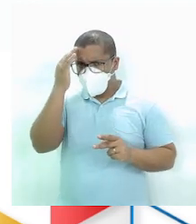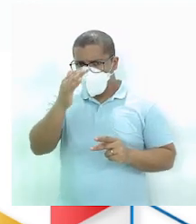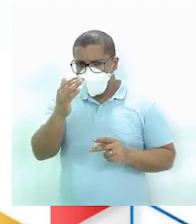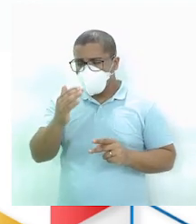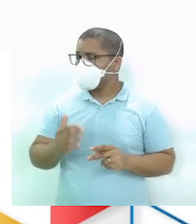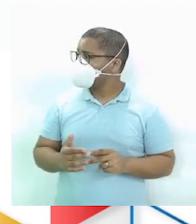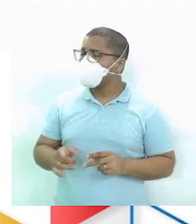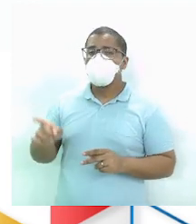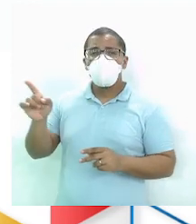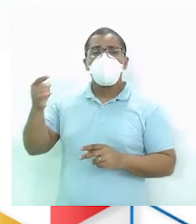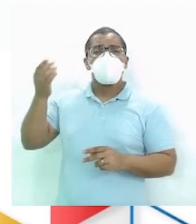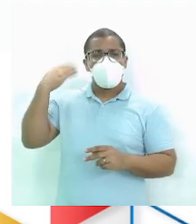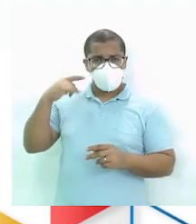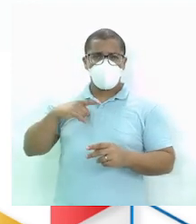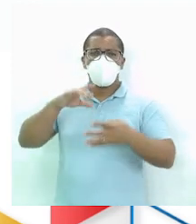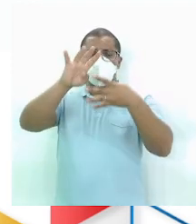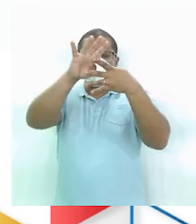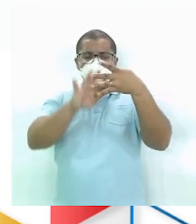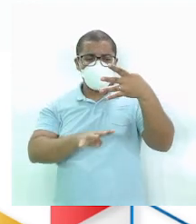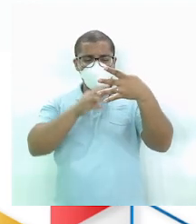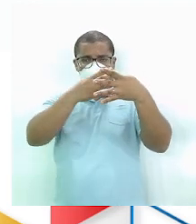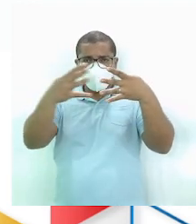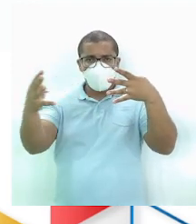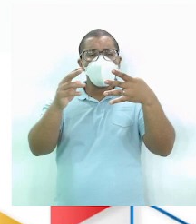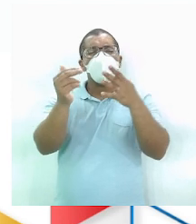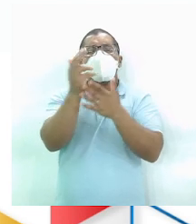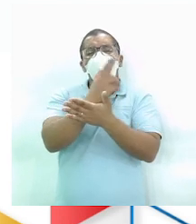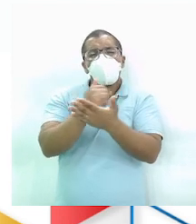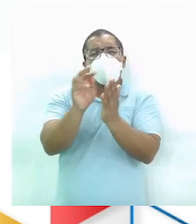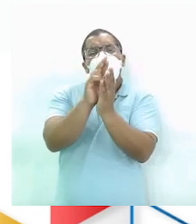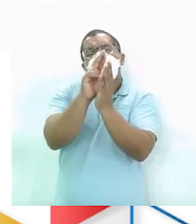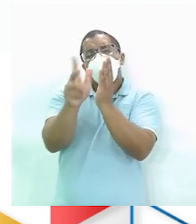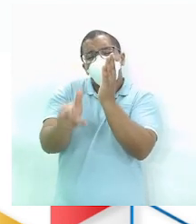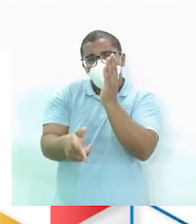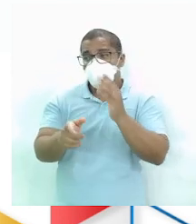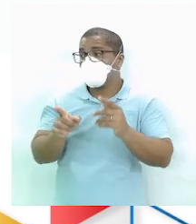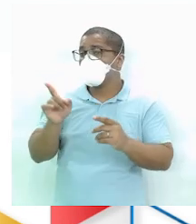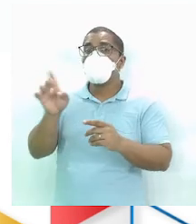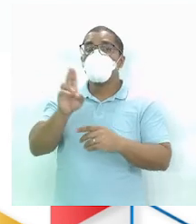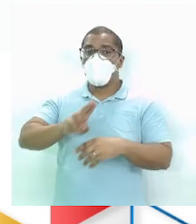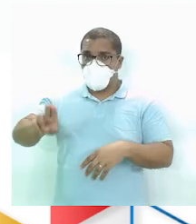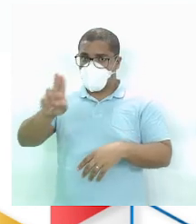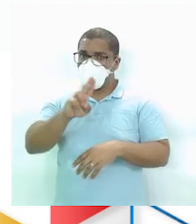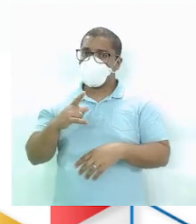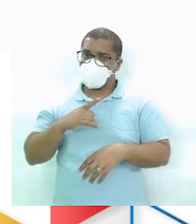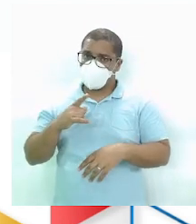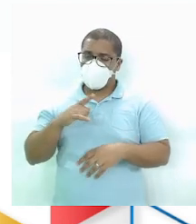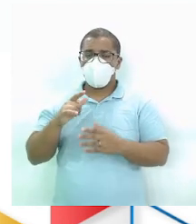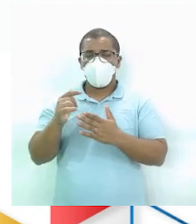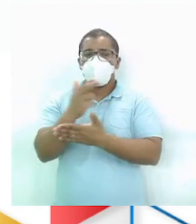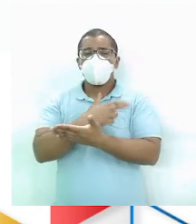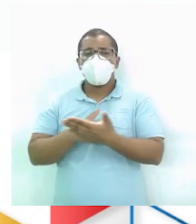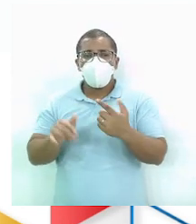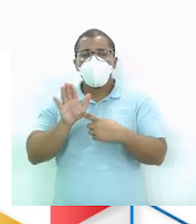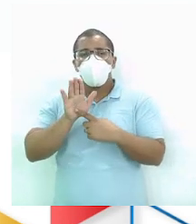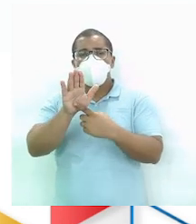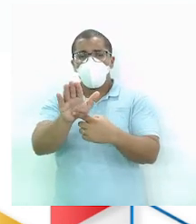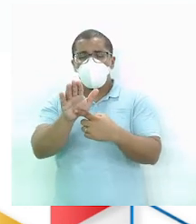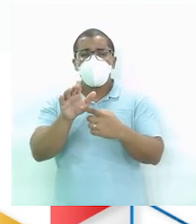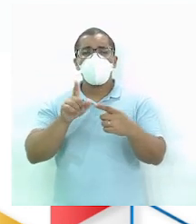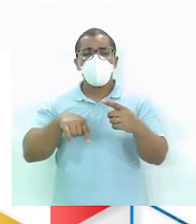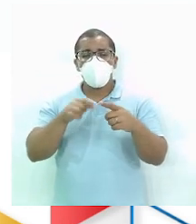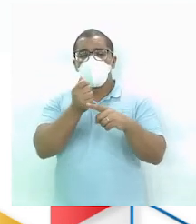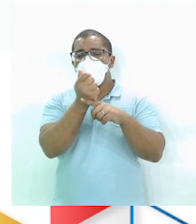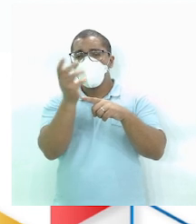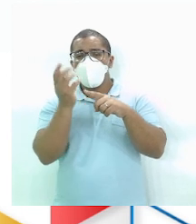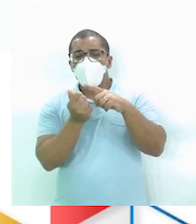E como eles tinham Uma tabelinha De códigos De desenhos De símbolos Usava-se O desenho Para representar a fração